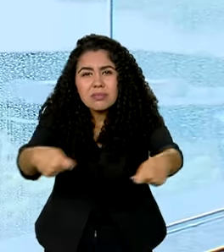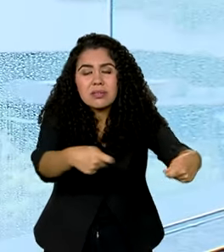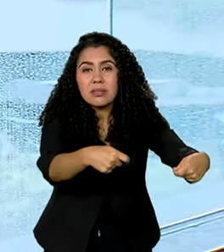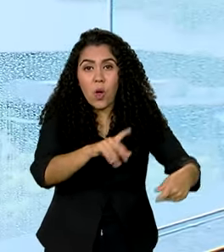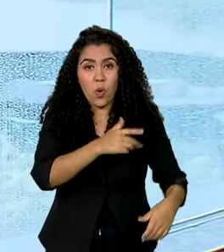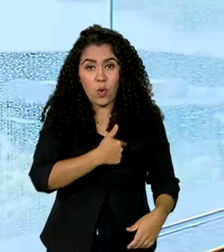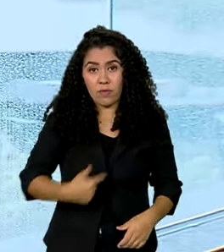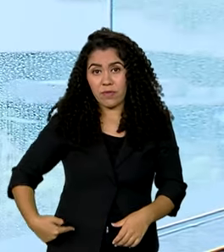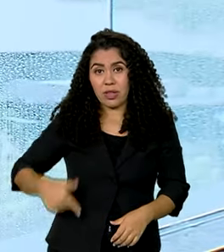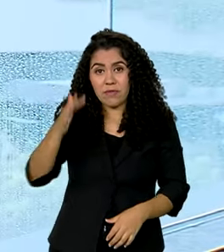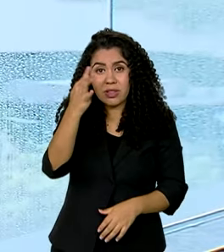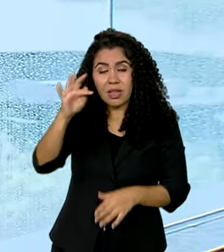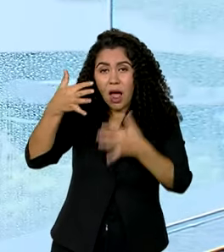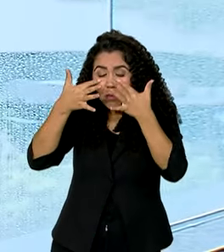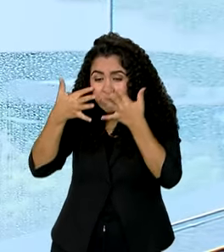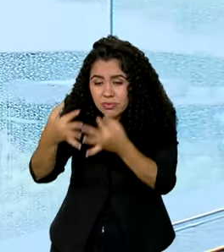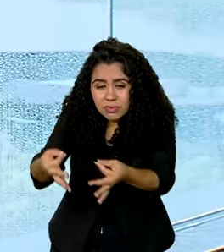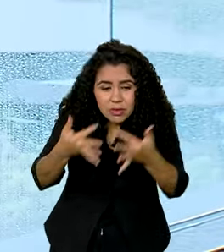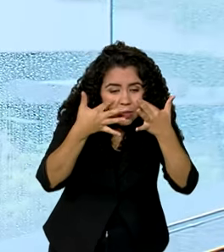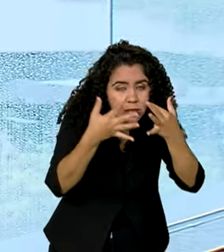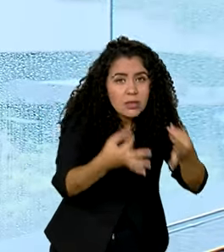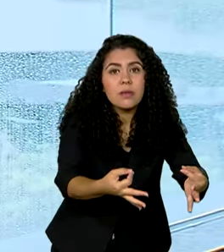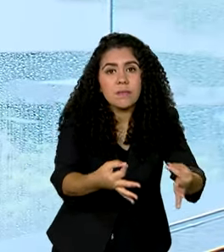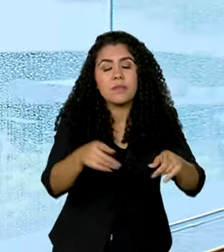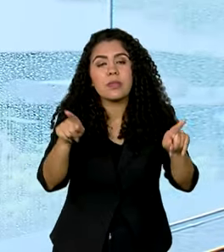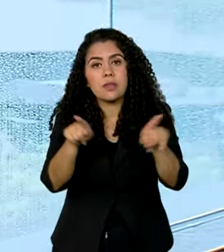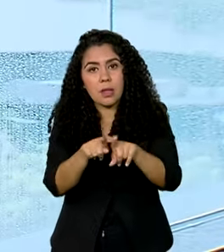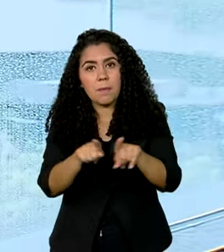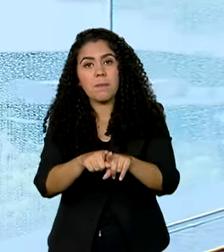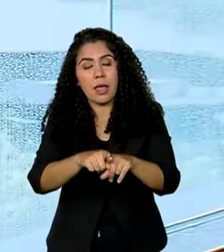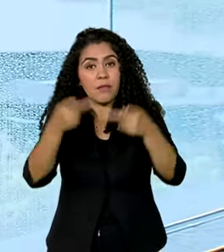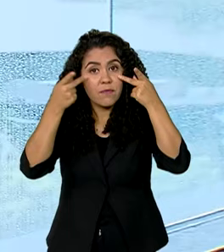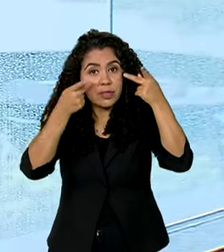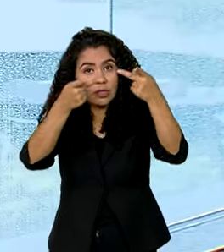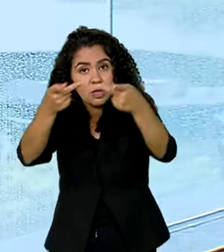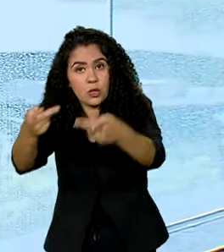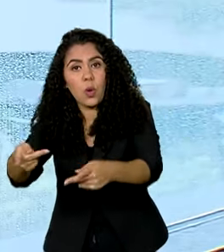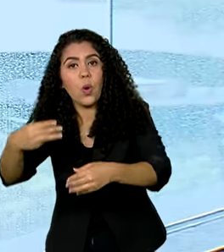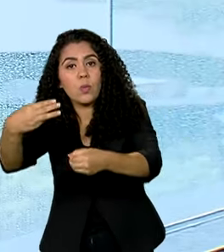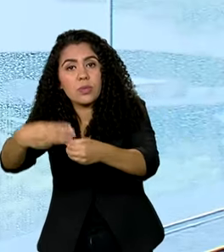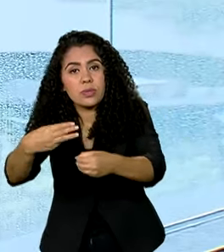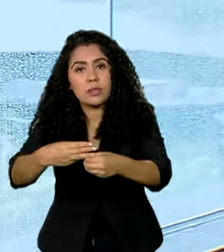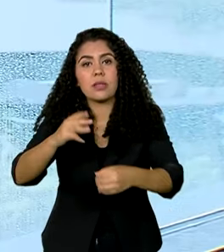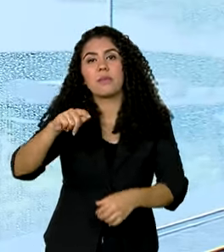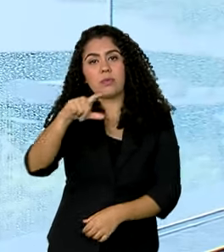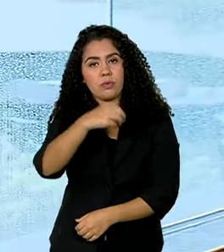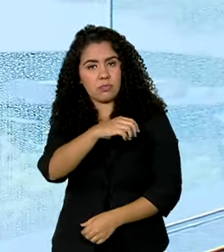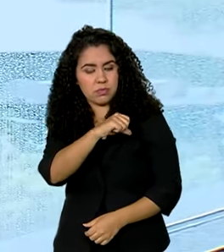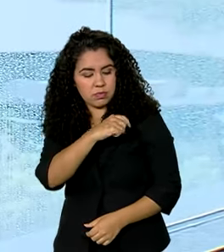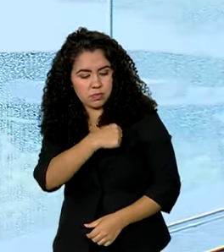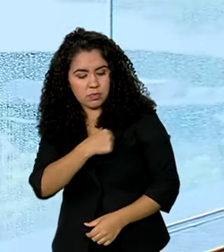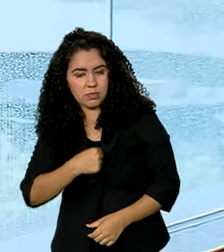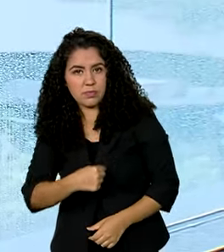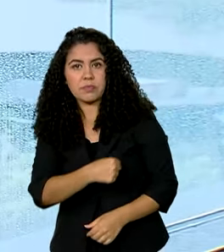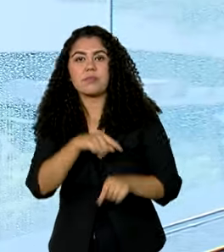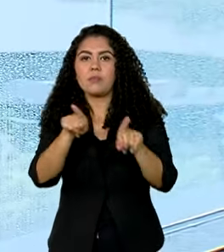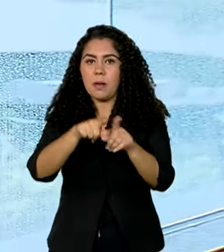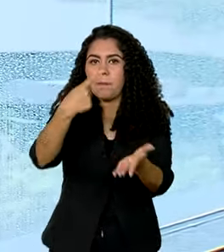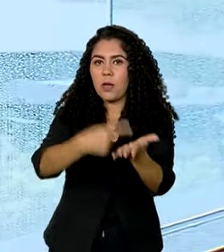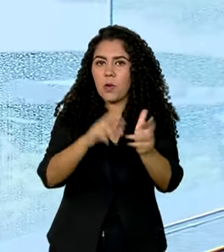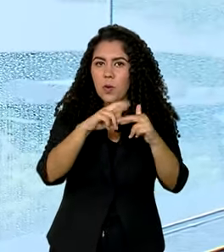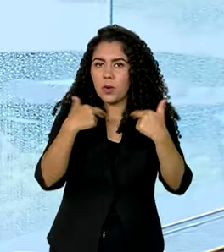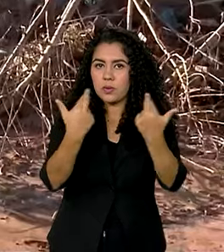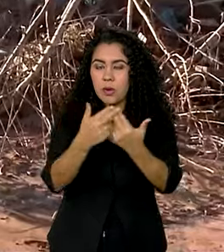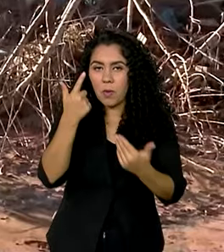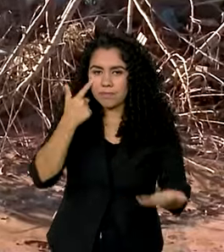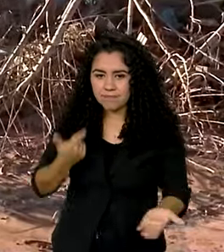federal. Na sexta-feira, Pimenta visitou o município de Cruzeiro do Sul e participou de reunião com prefeitos no sul do estado. Acompanhe.